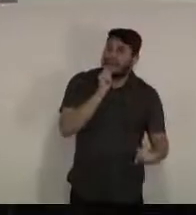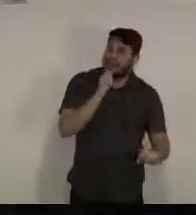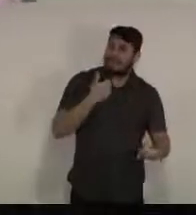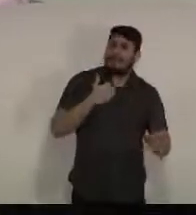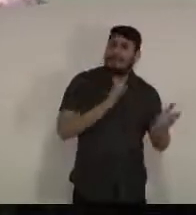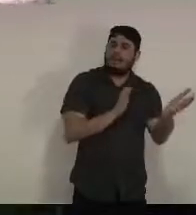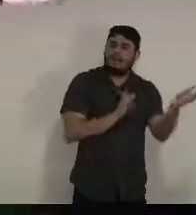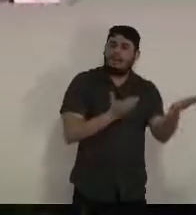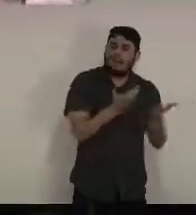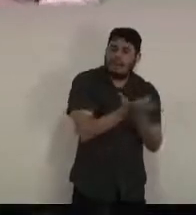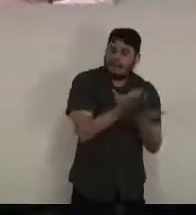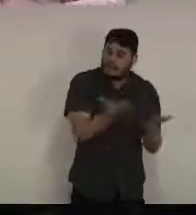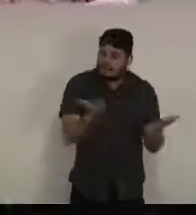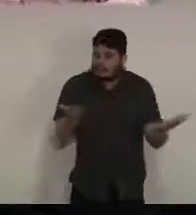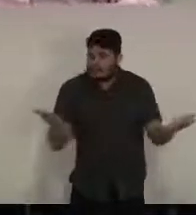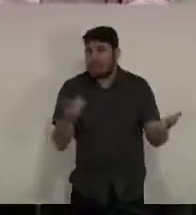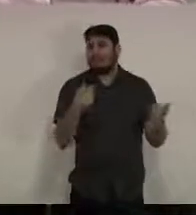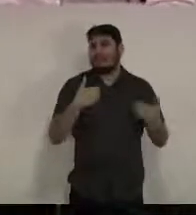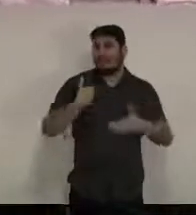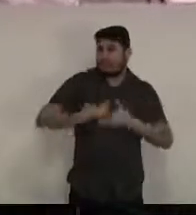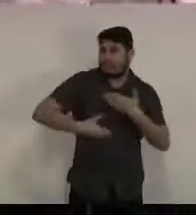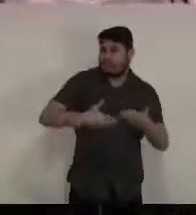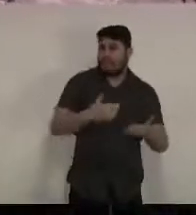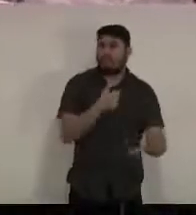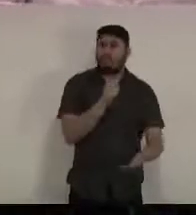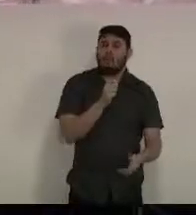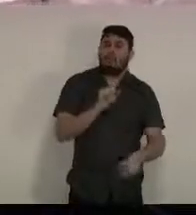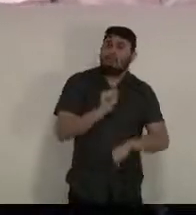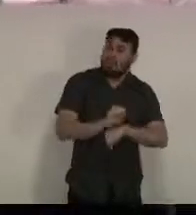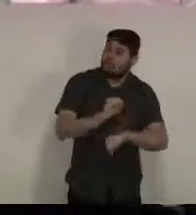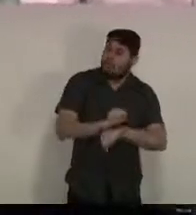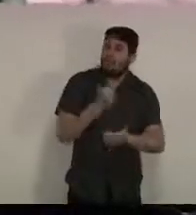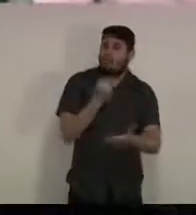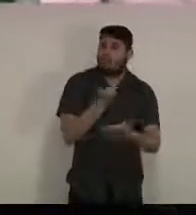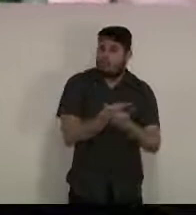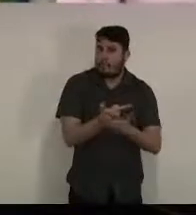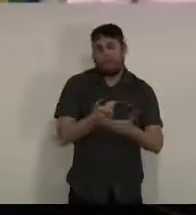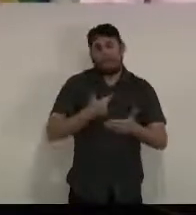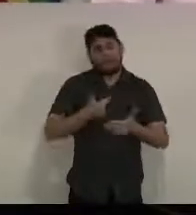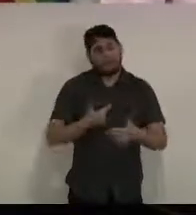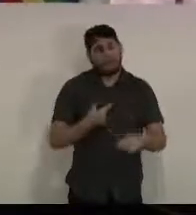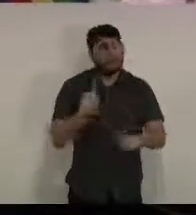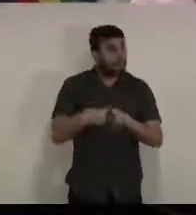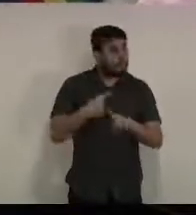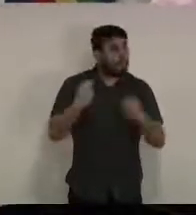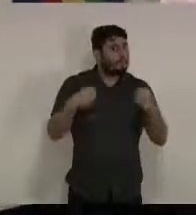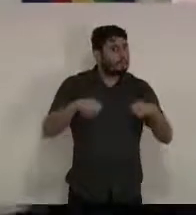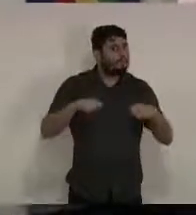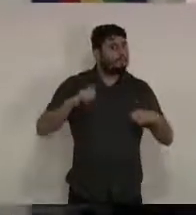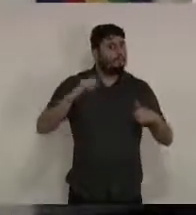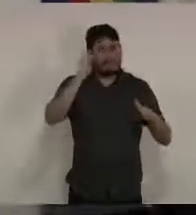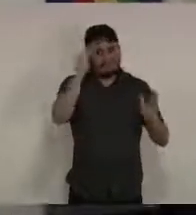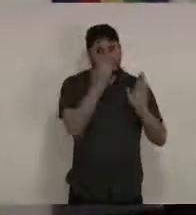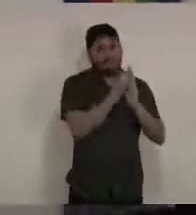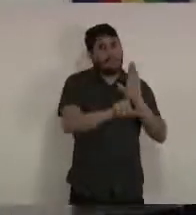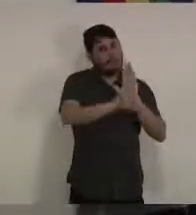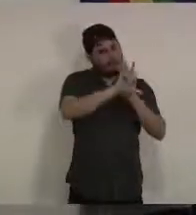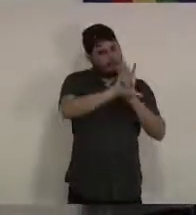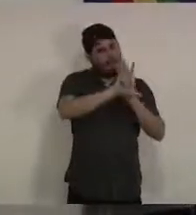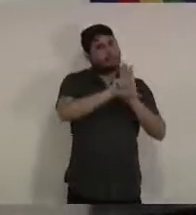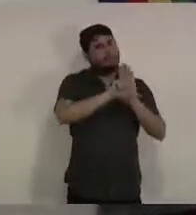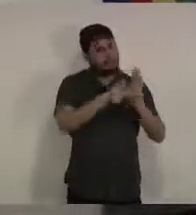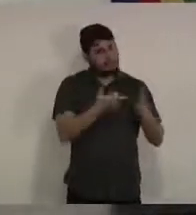nós estamos fazendo a entrega então há um período legal para a gente poder fazer essa aquisição para poder atender a